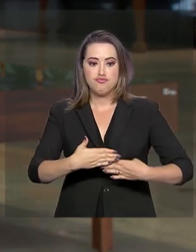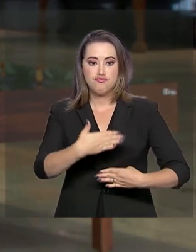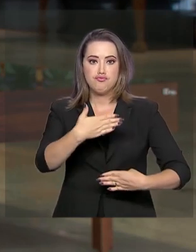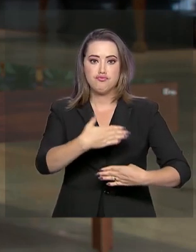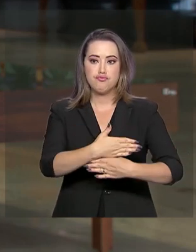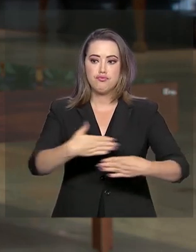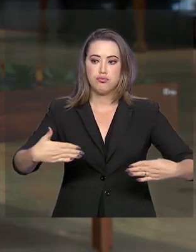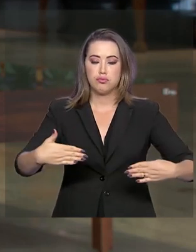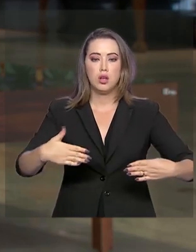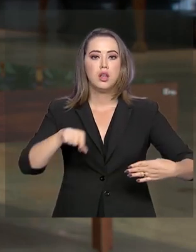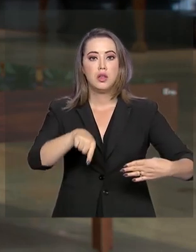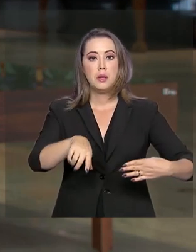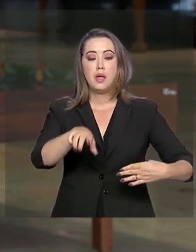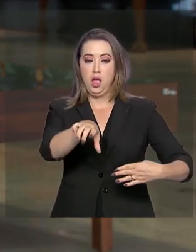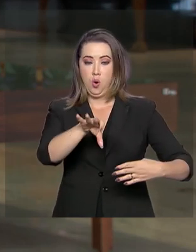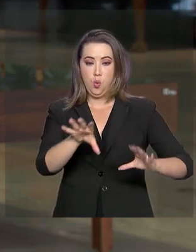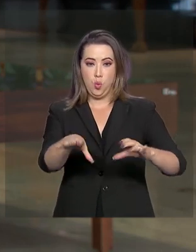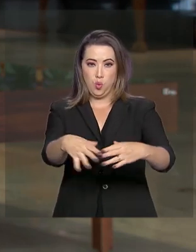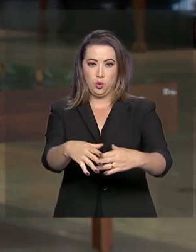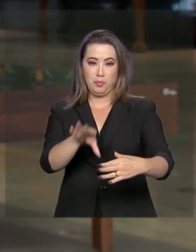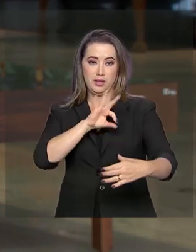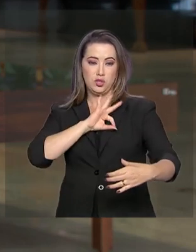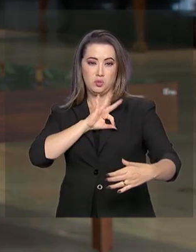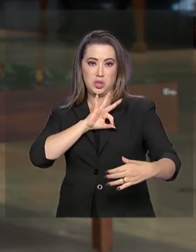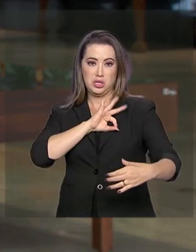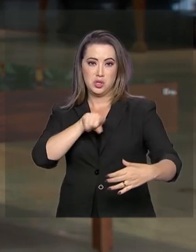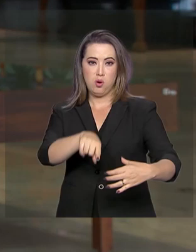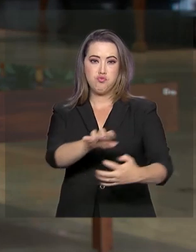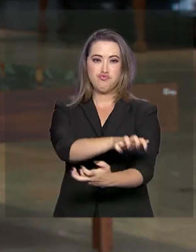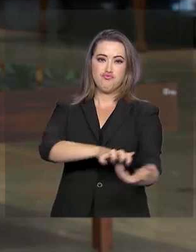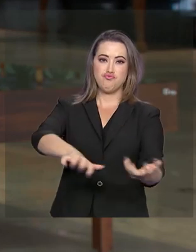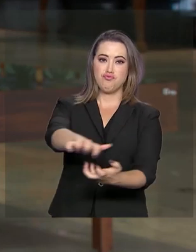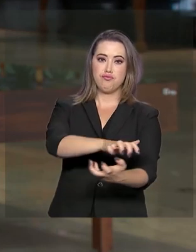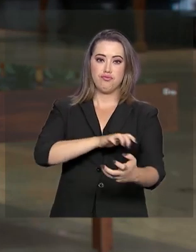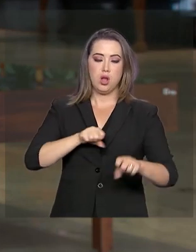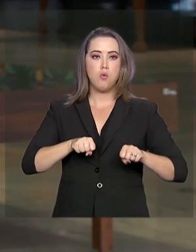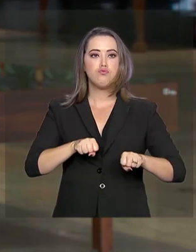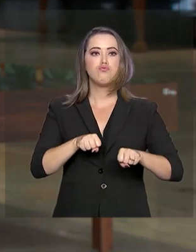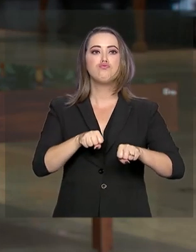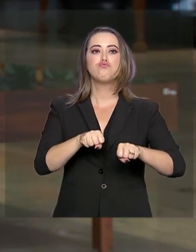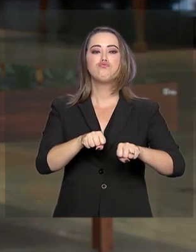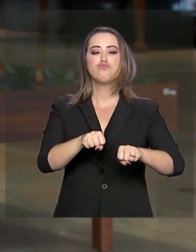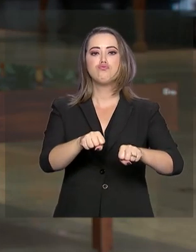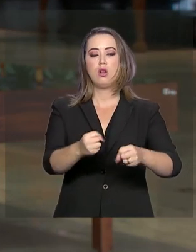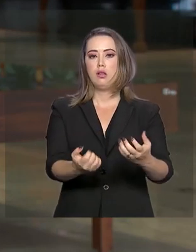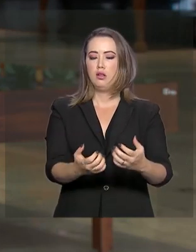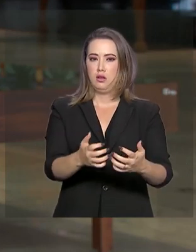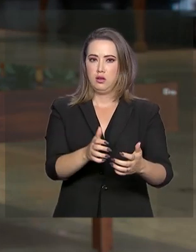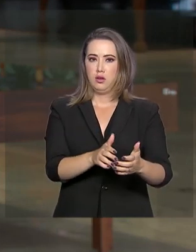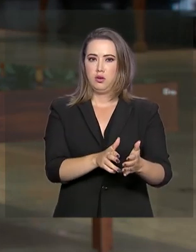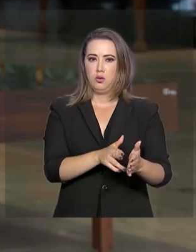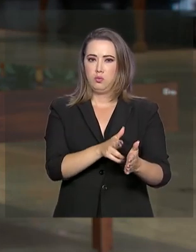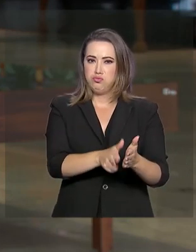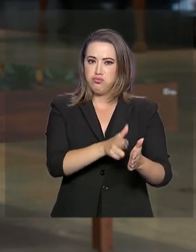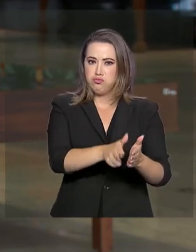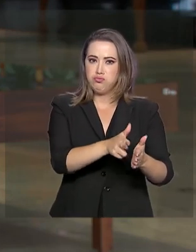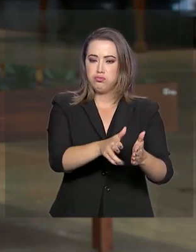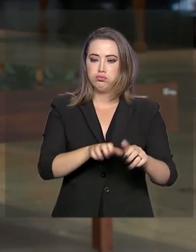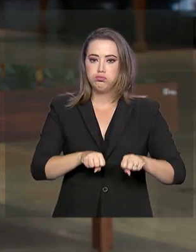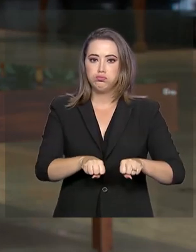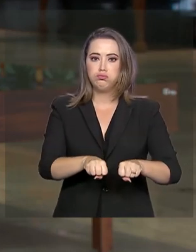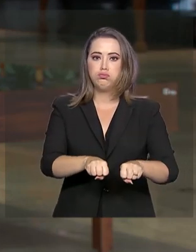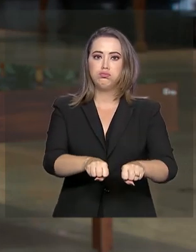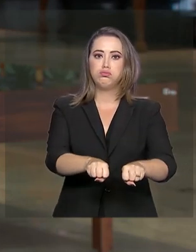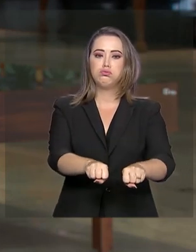quartel que estava tomado por policiais. Mas o senador Cid Gomes, ele passa bem, ele foi internado ontem no